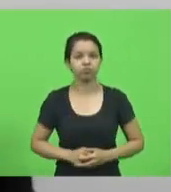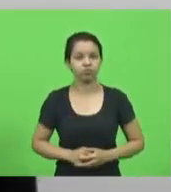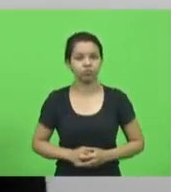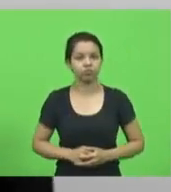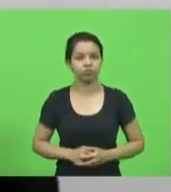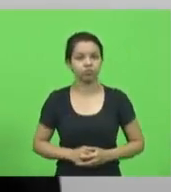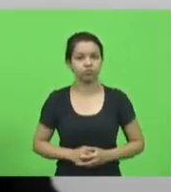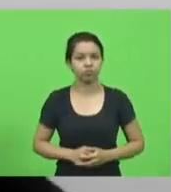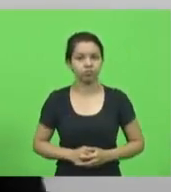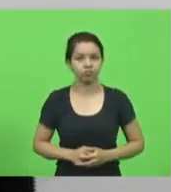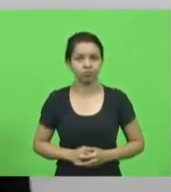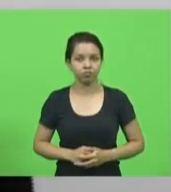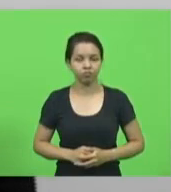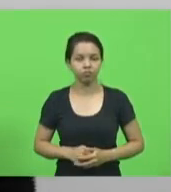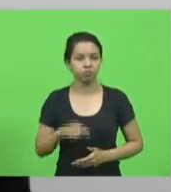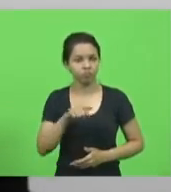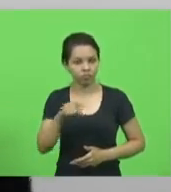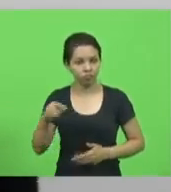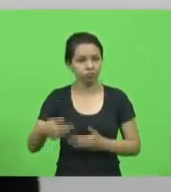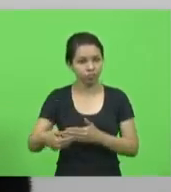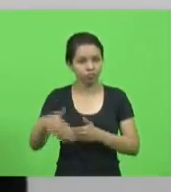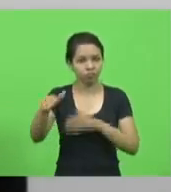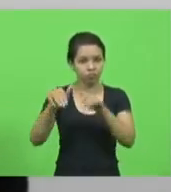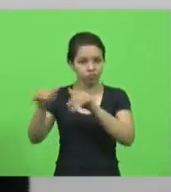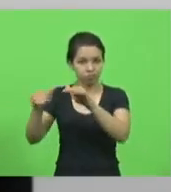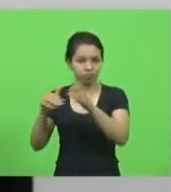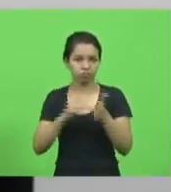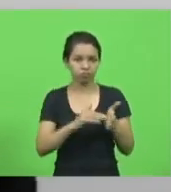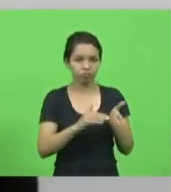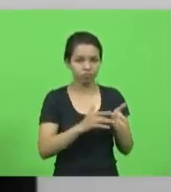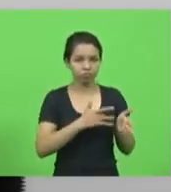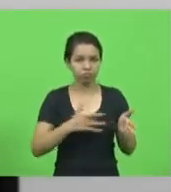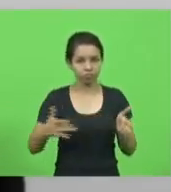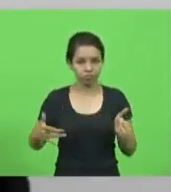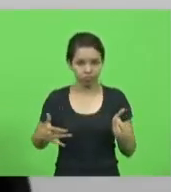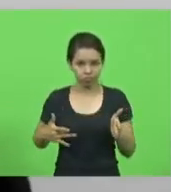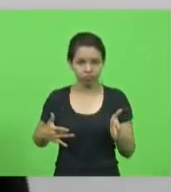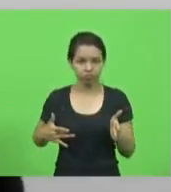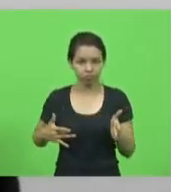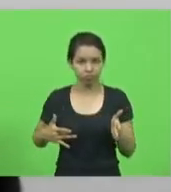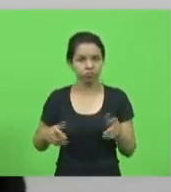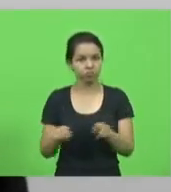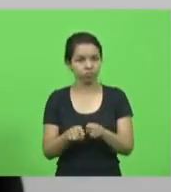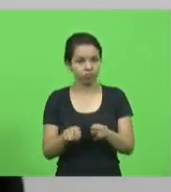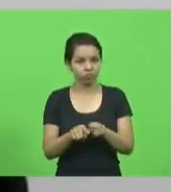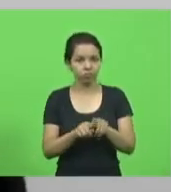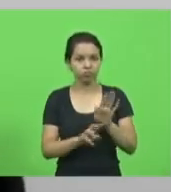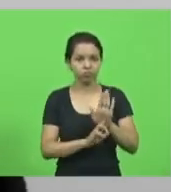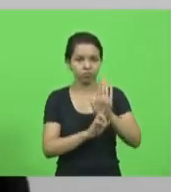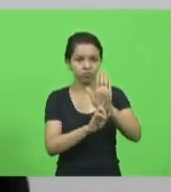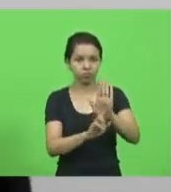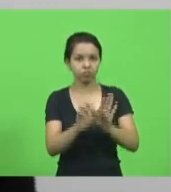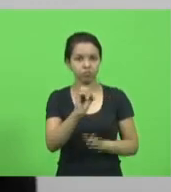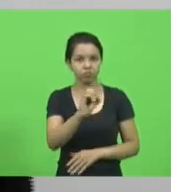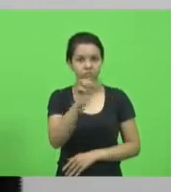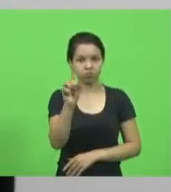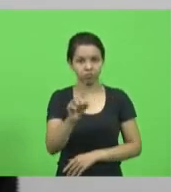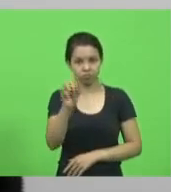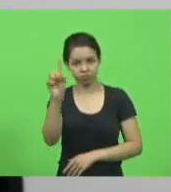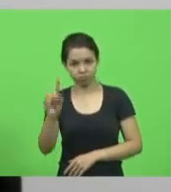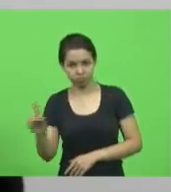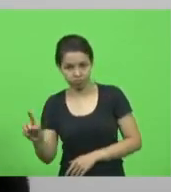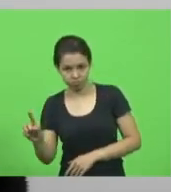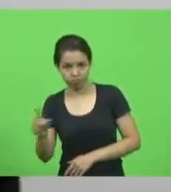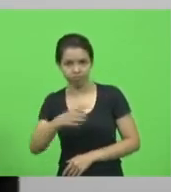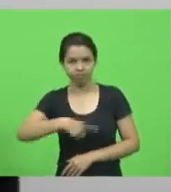questão da convocação aí da Secretaria de Saúde e também dos representantes da OZZ para nós termos